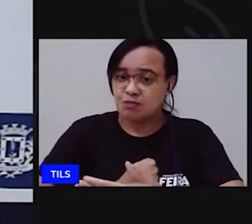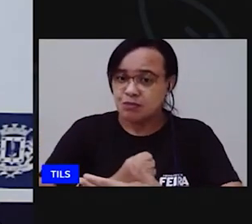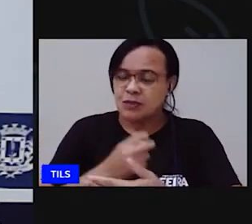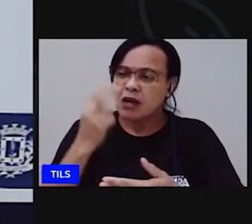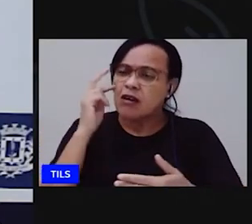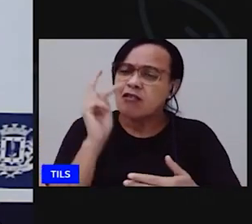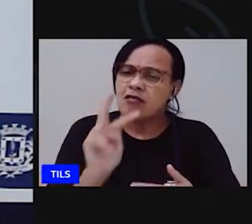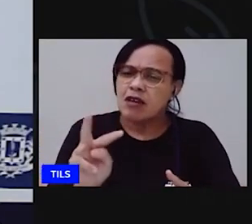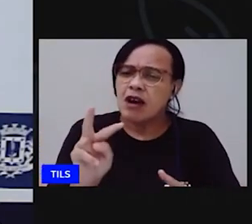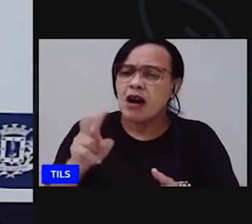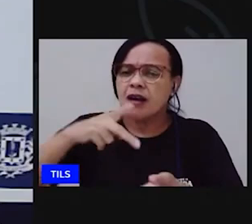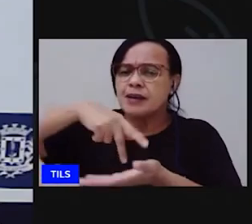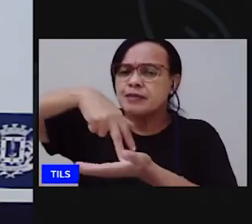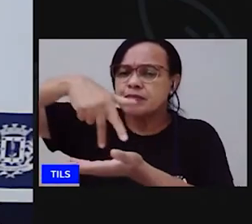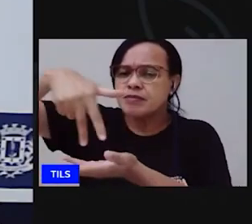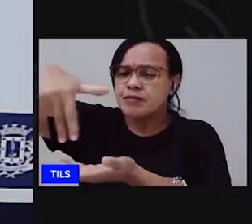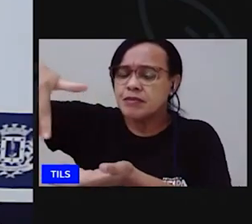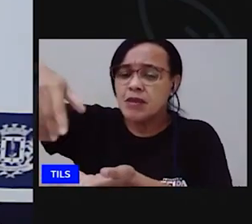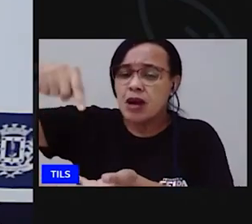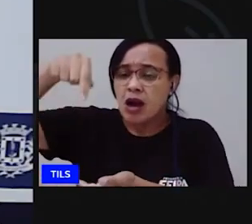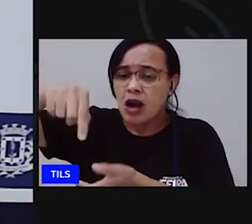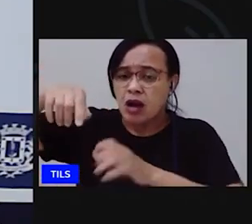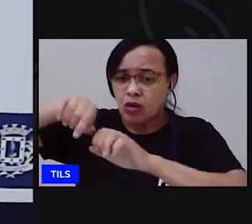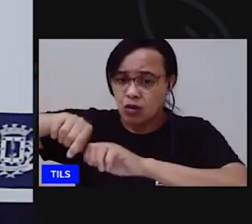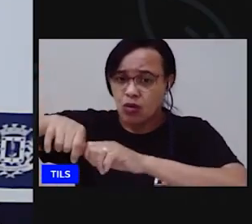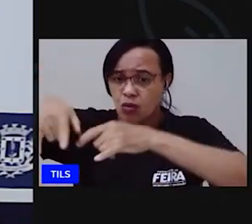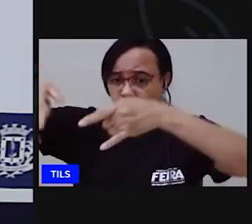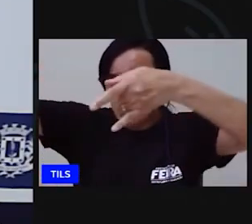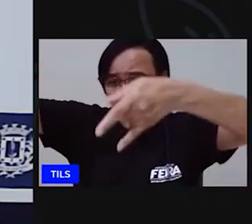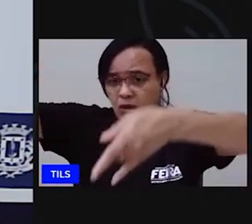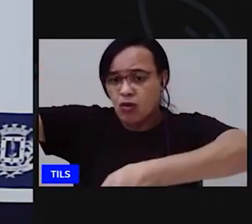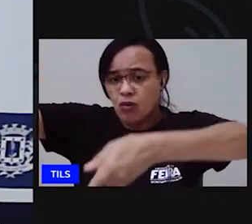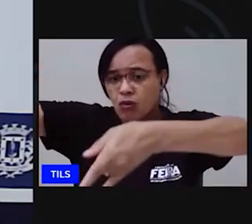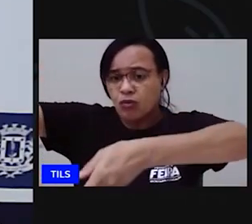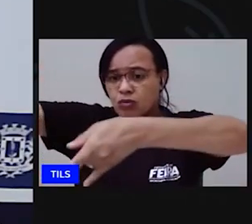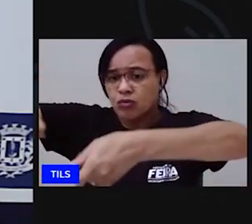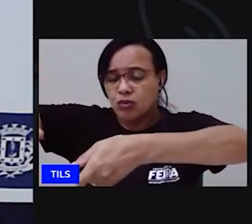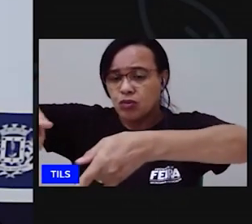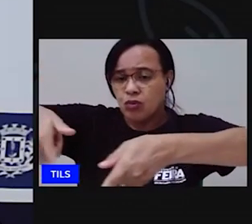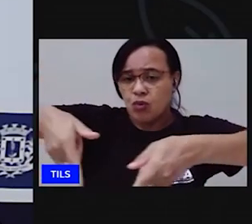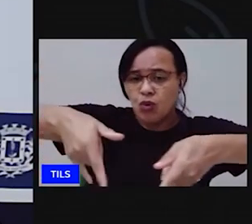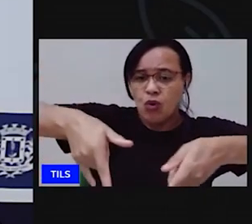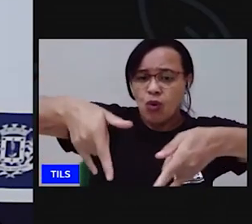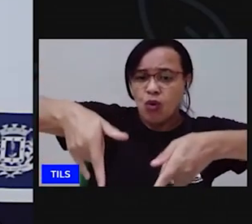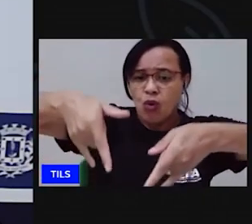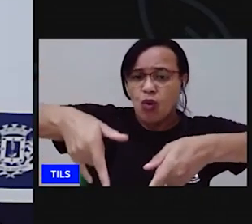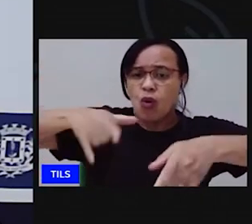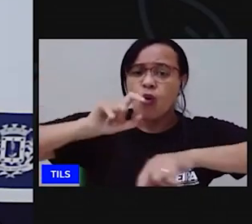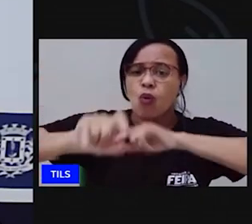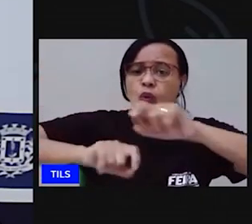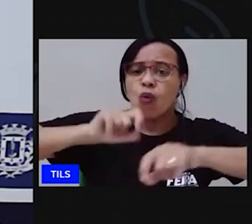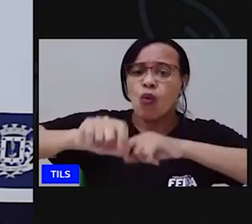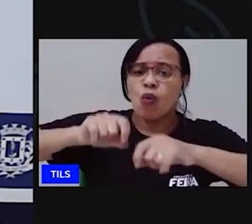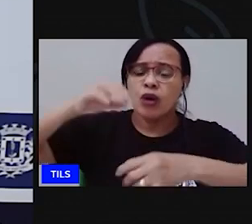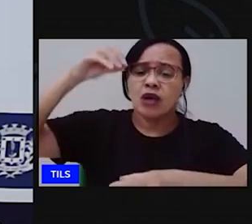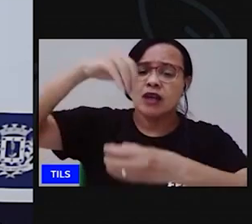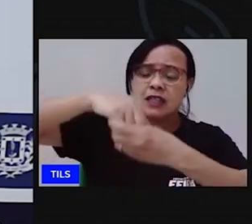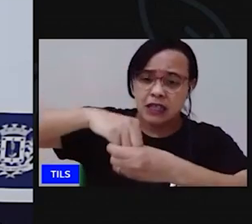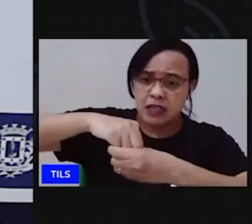Observe os objetos que tem dentro do quarto. Os móveis que tem no quarto.